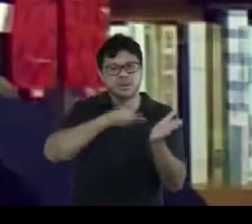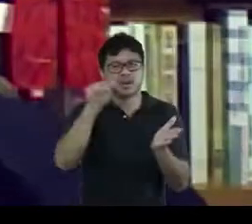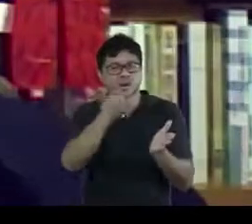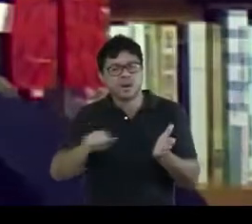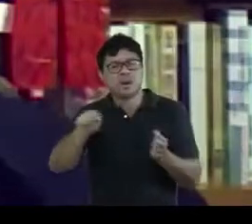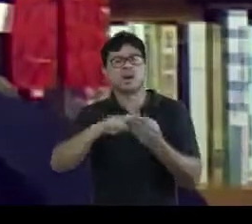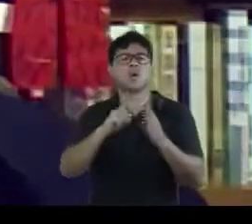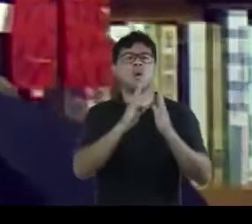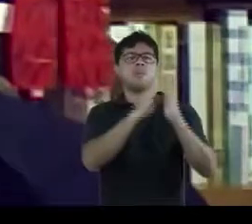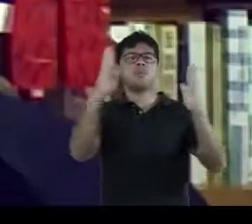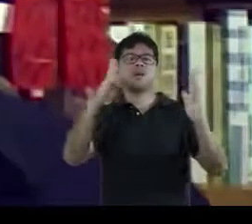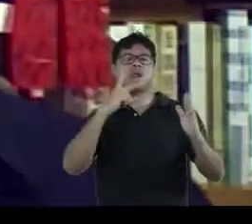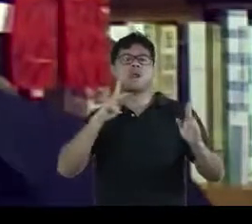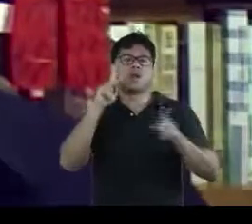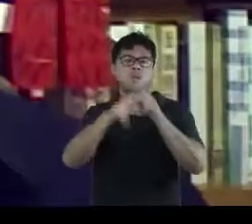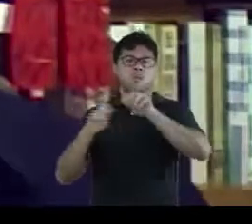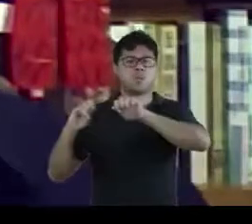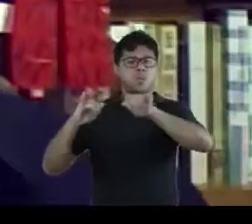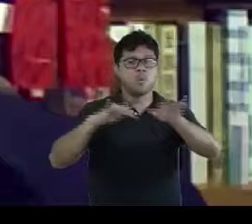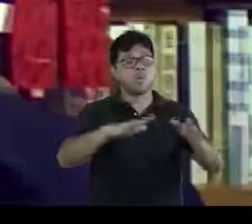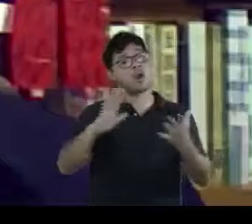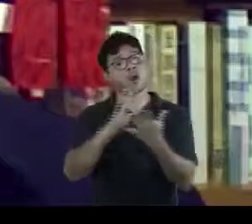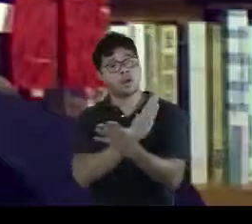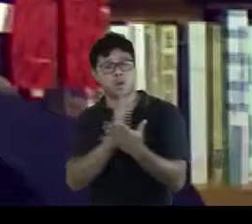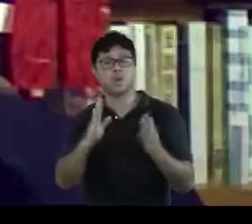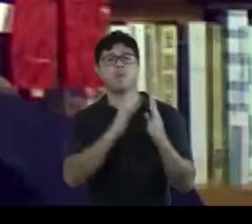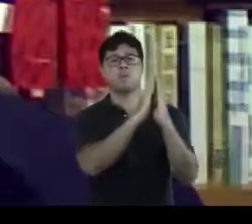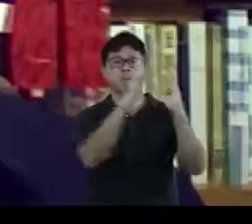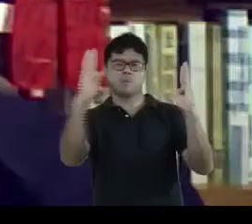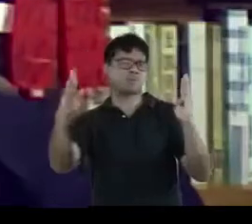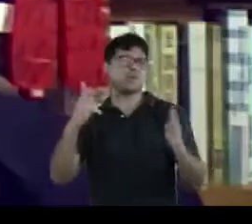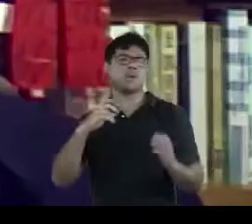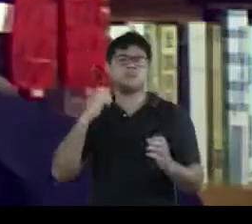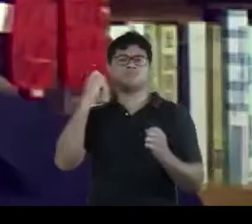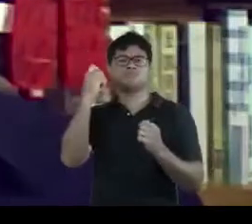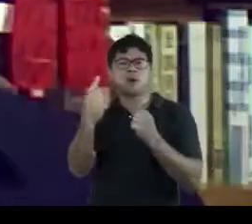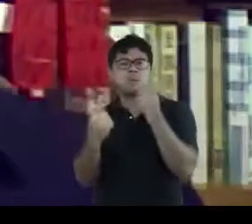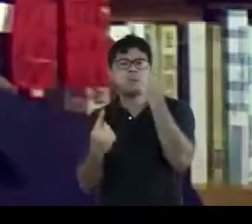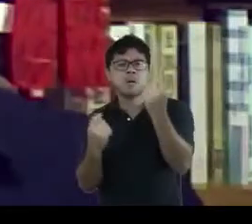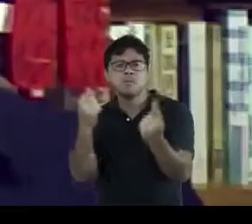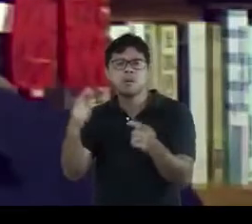bibliotecas populares, e algumas bibliotecas provinciais.